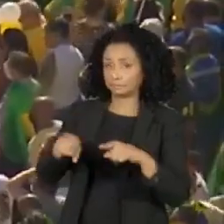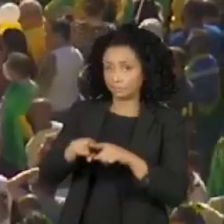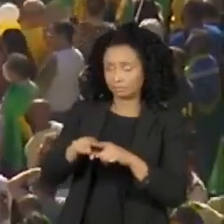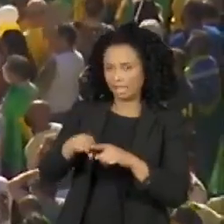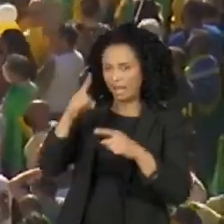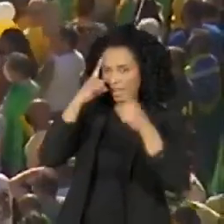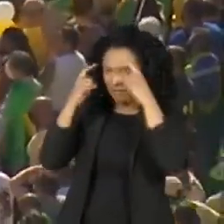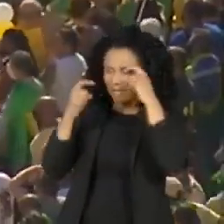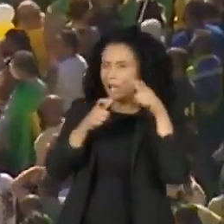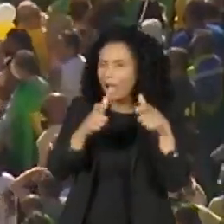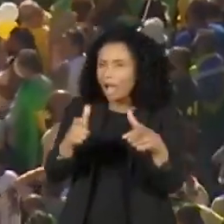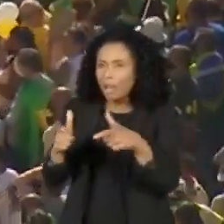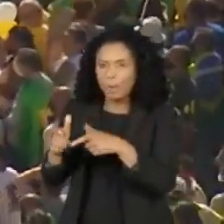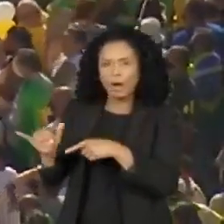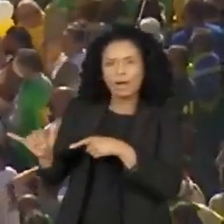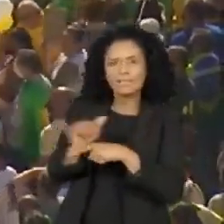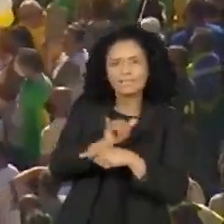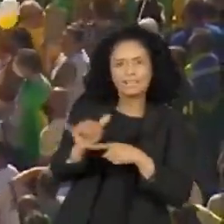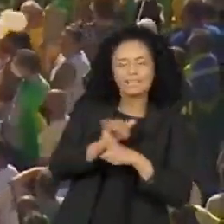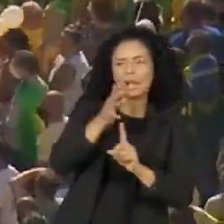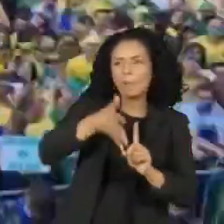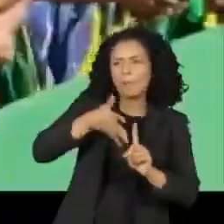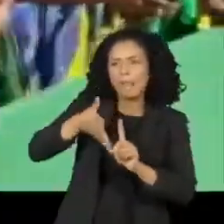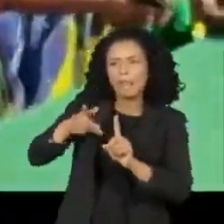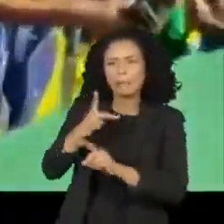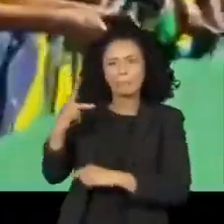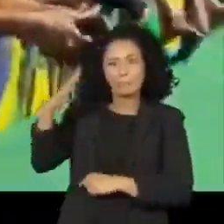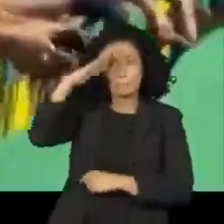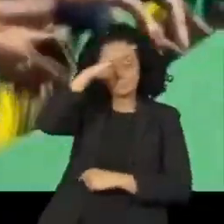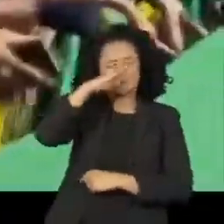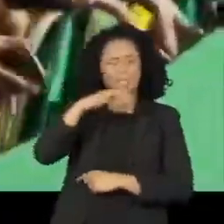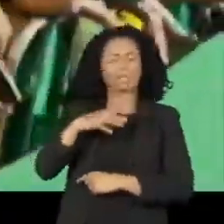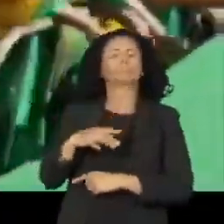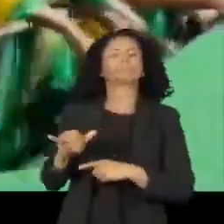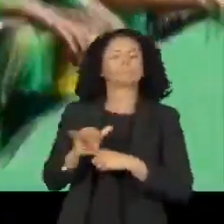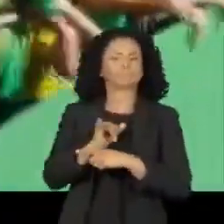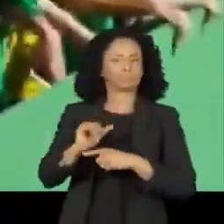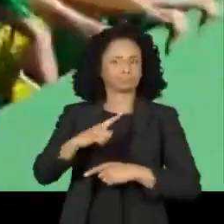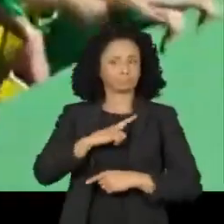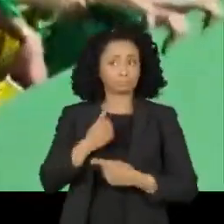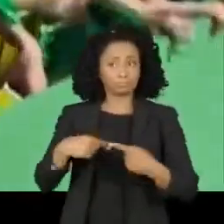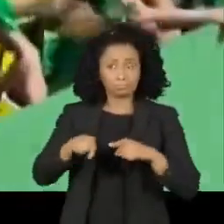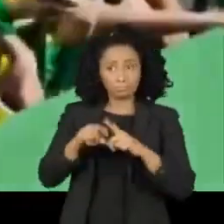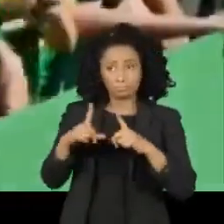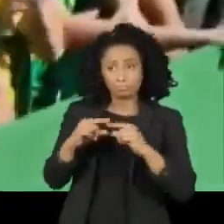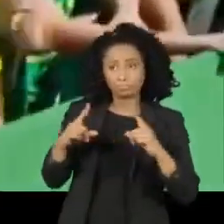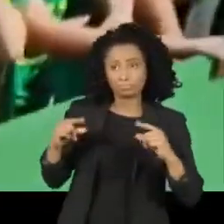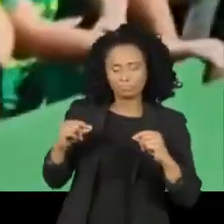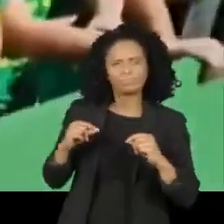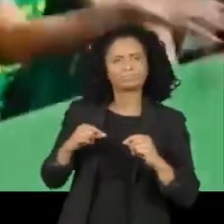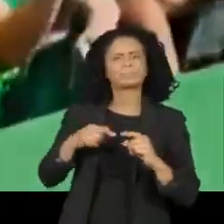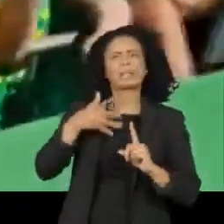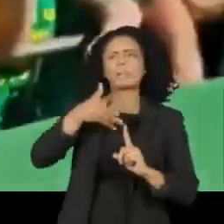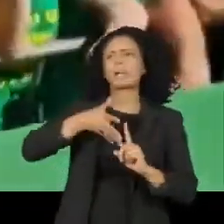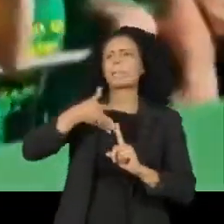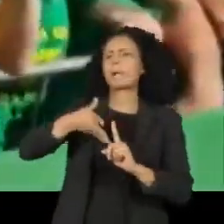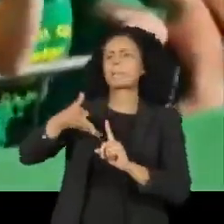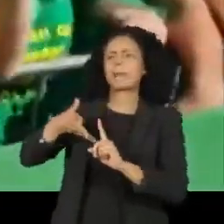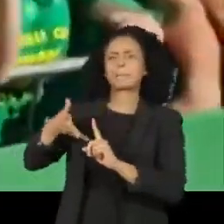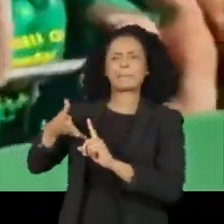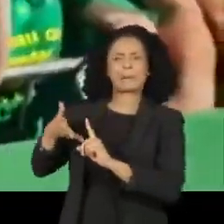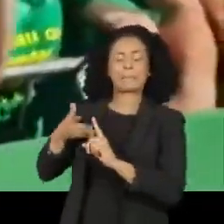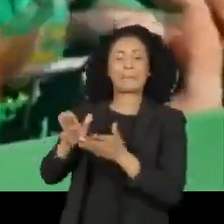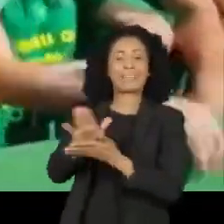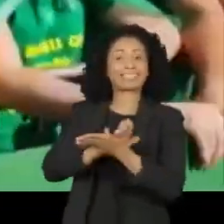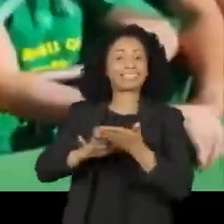de tantos espaços para falas de Bolsonaro. Em Brasília, por exemplo, o presidente não tem fala prevista durante o desfile